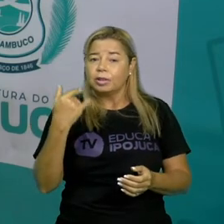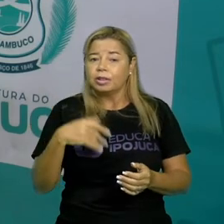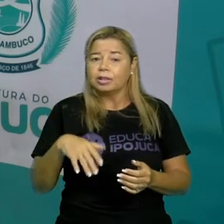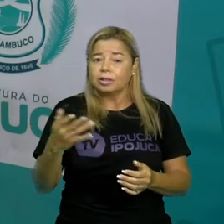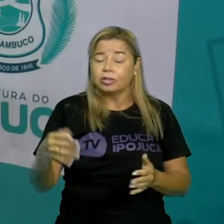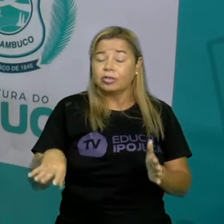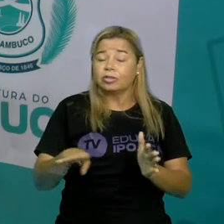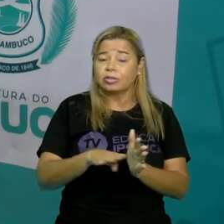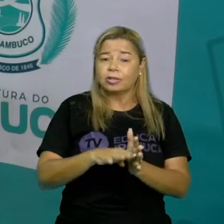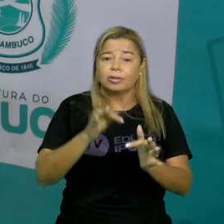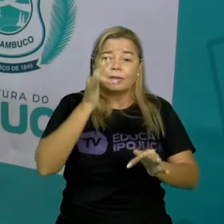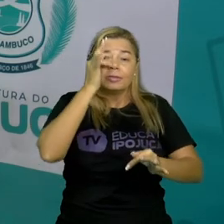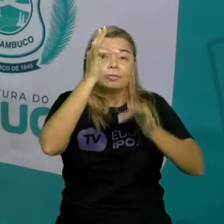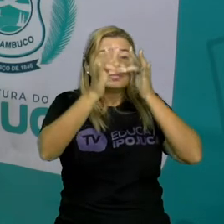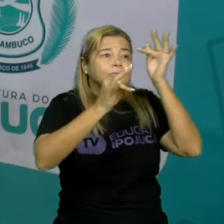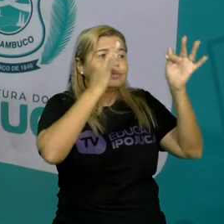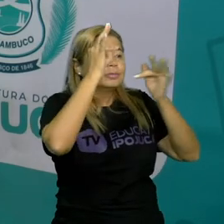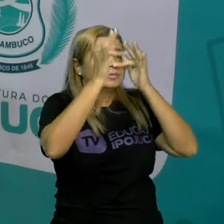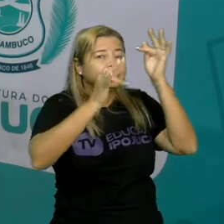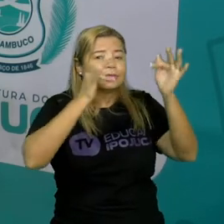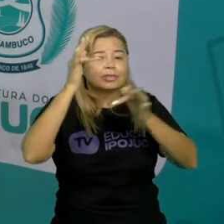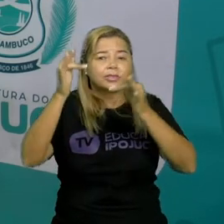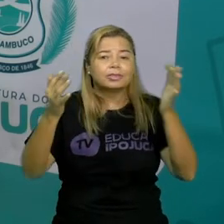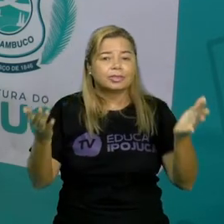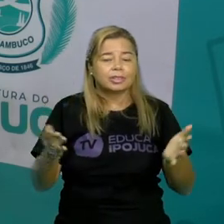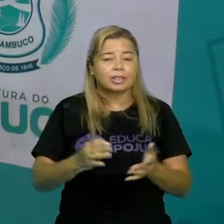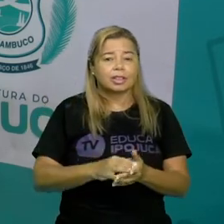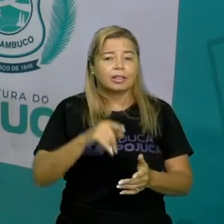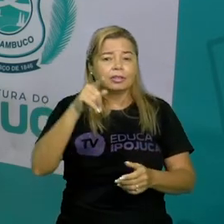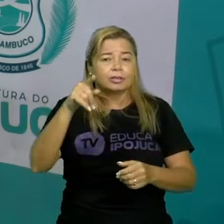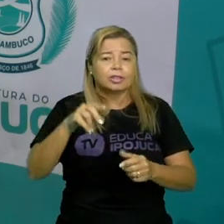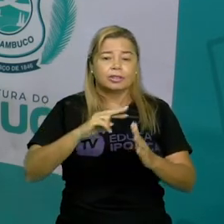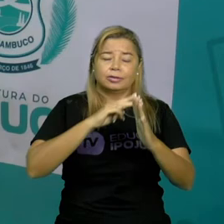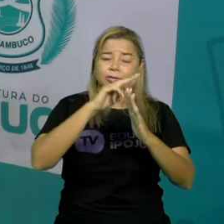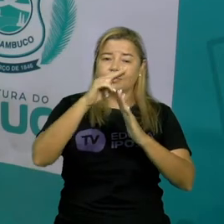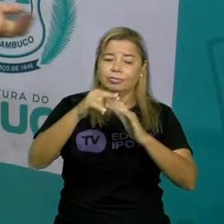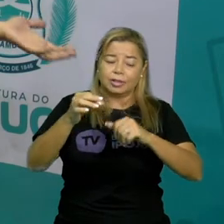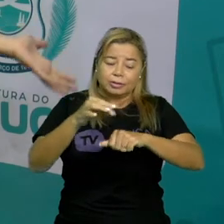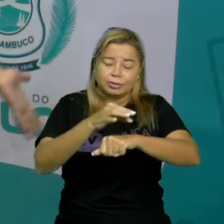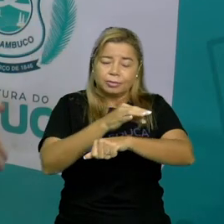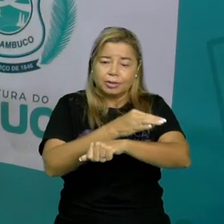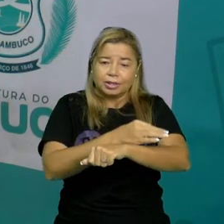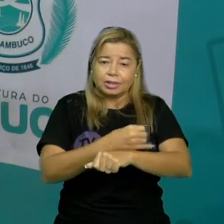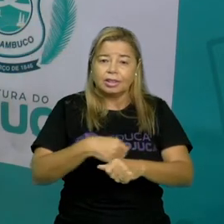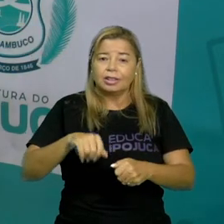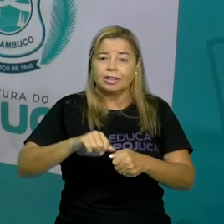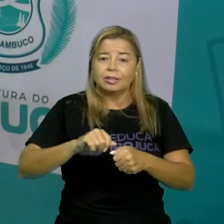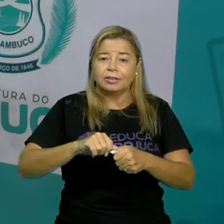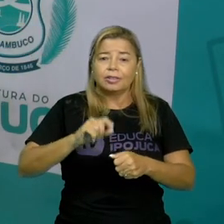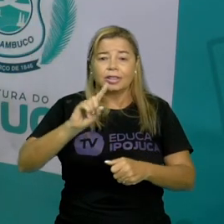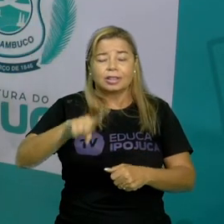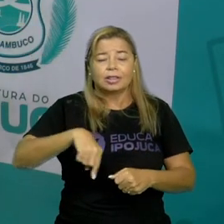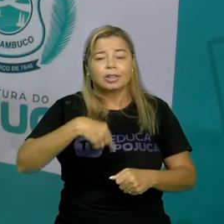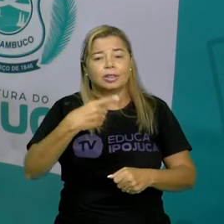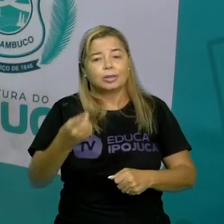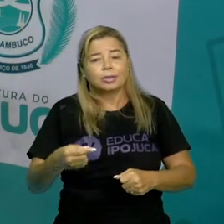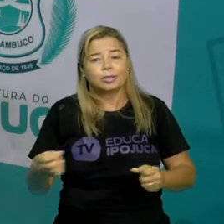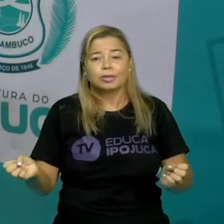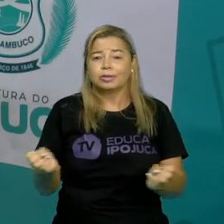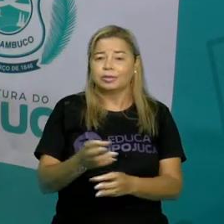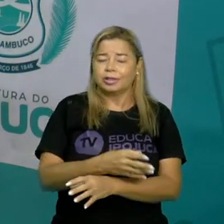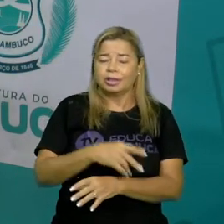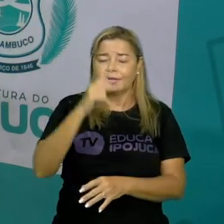aí na sua casa você vai desenhar a formiguinha e vai dar outro final para onde a formiguinha iria se você